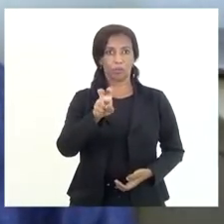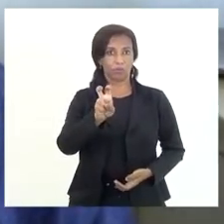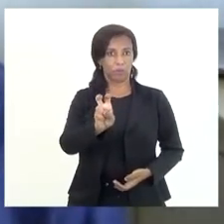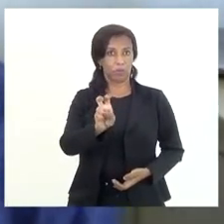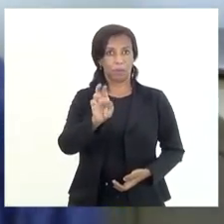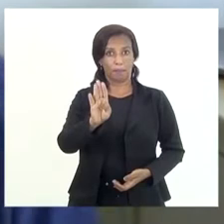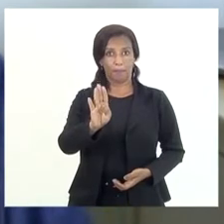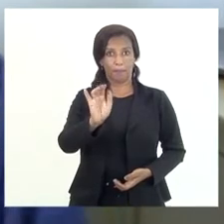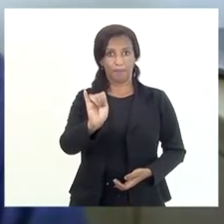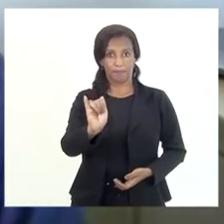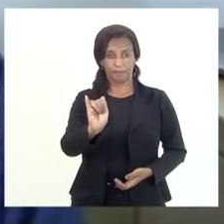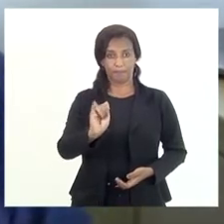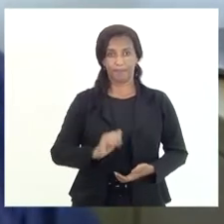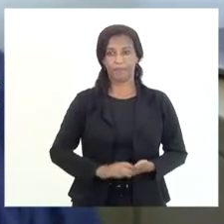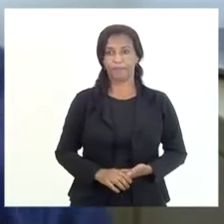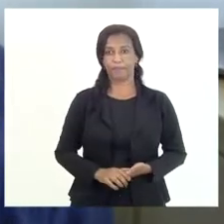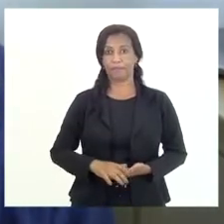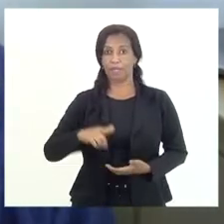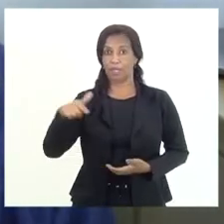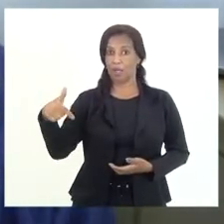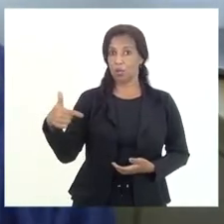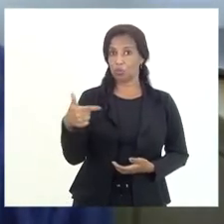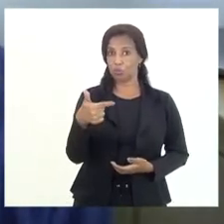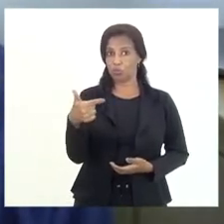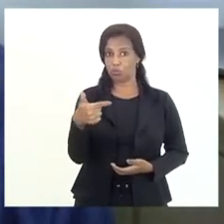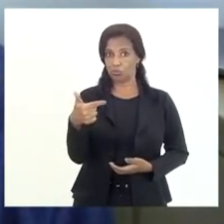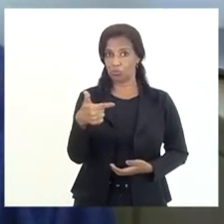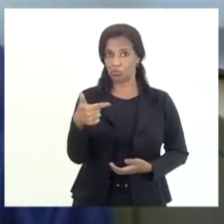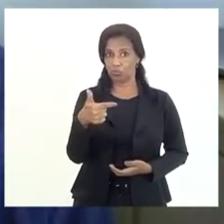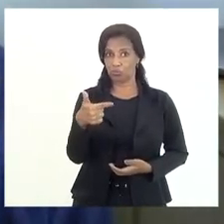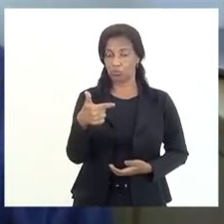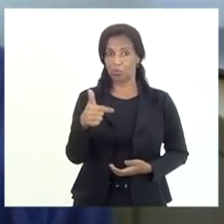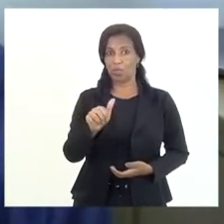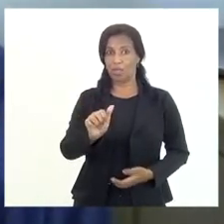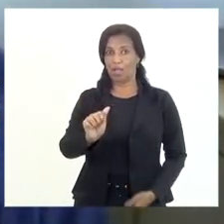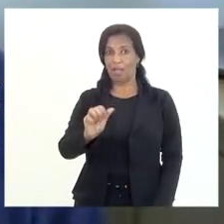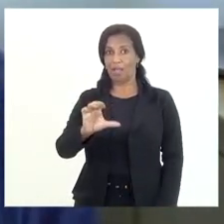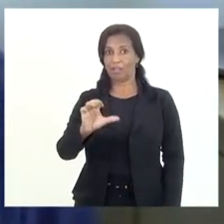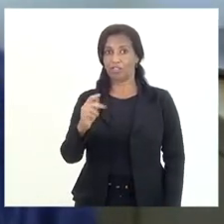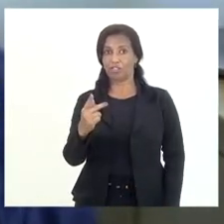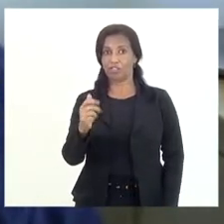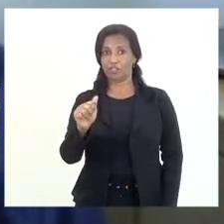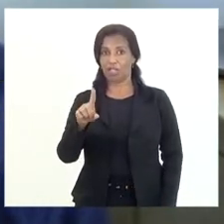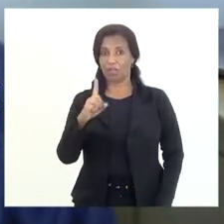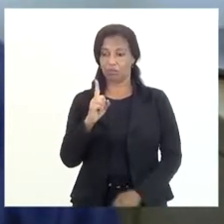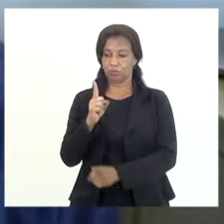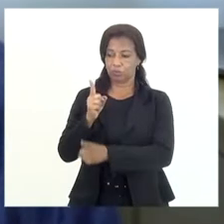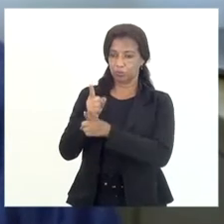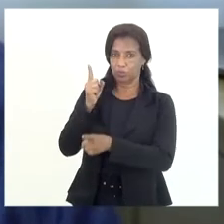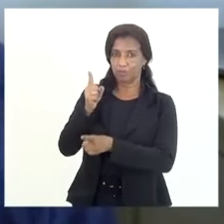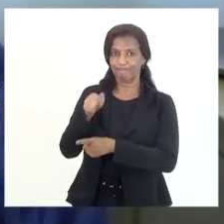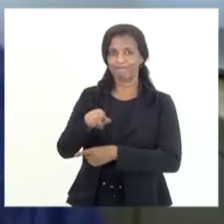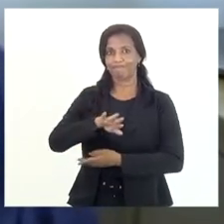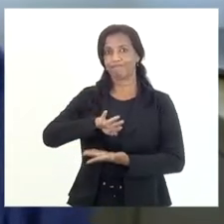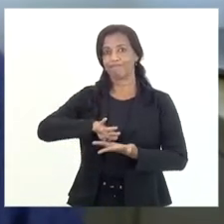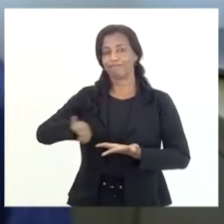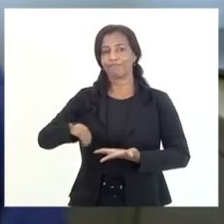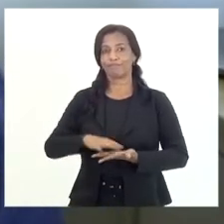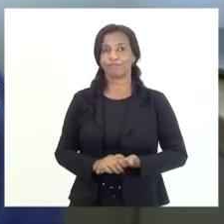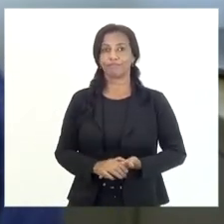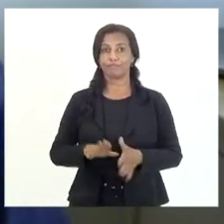bilhões, que é o segundo achado lá no relatório do tribunal. Há de se